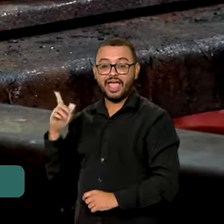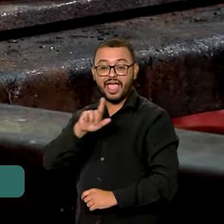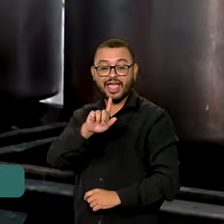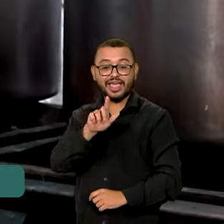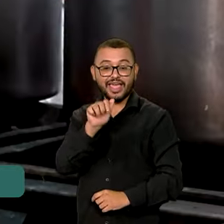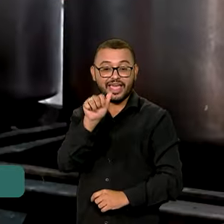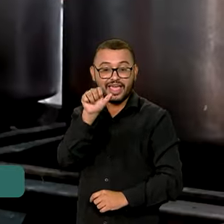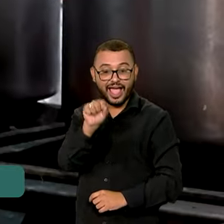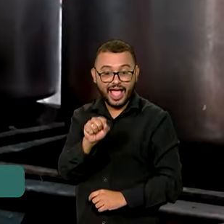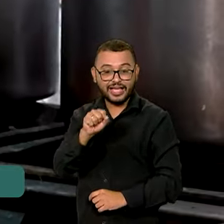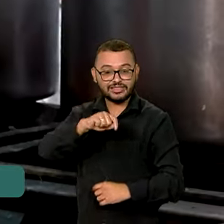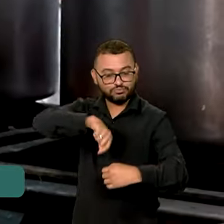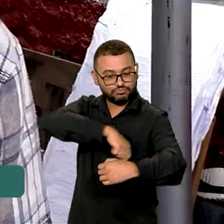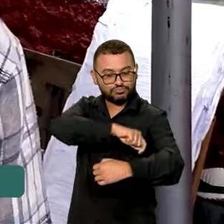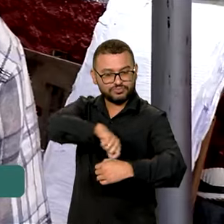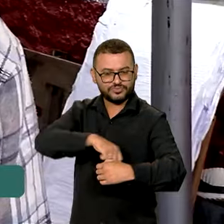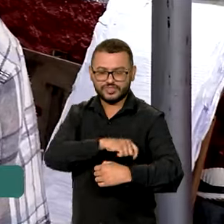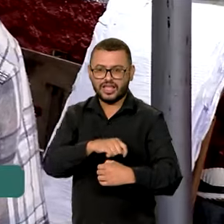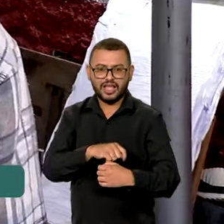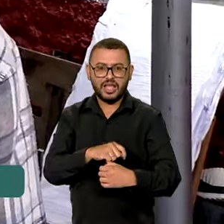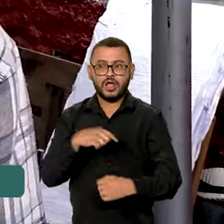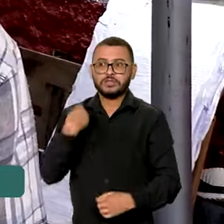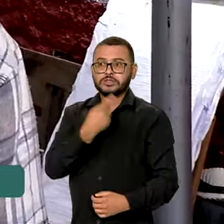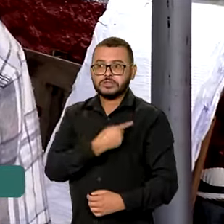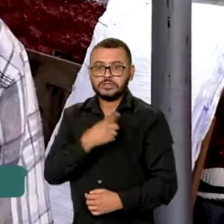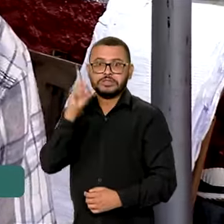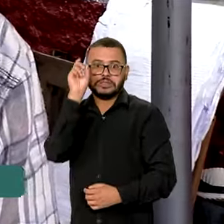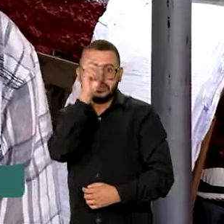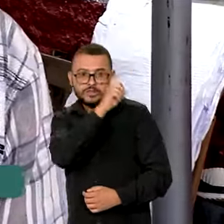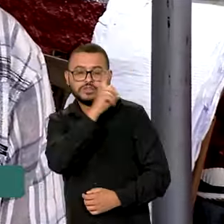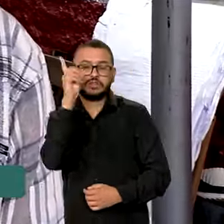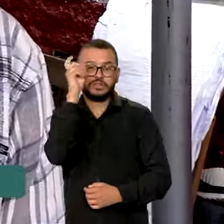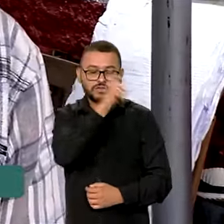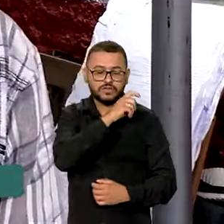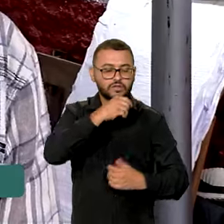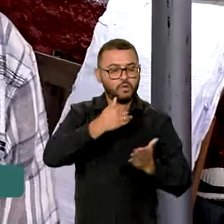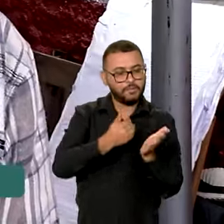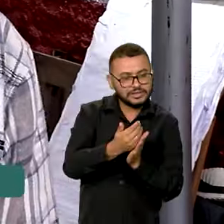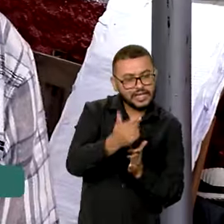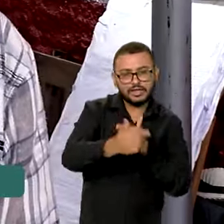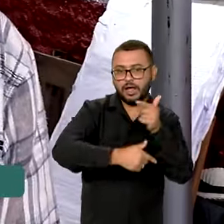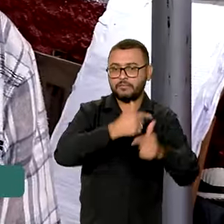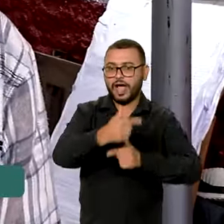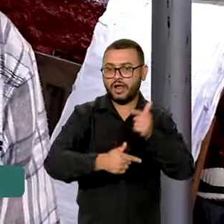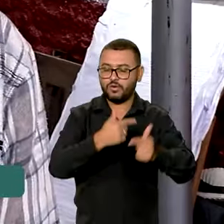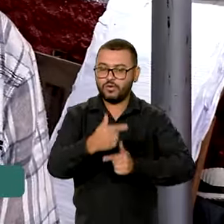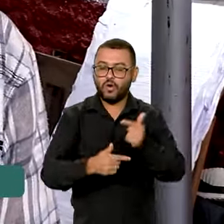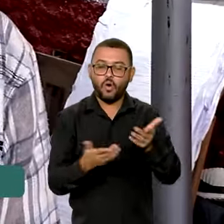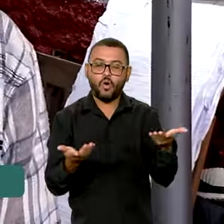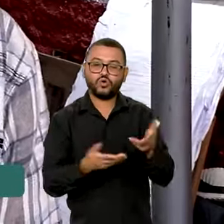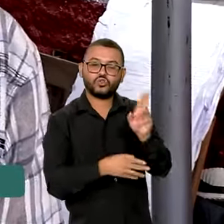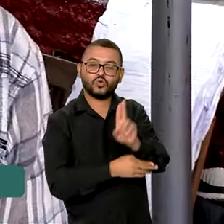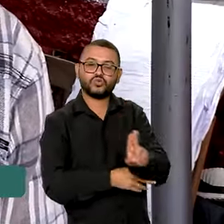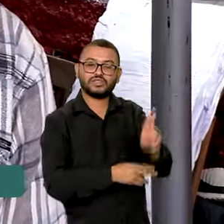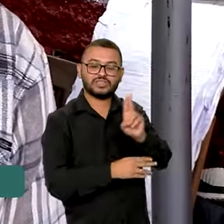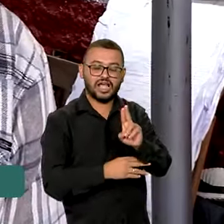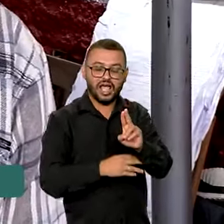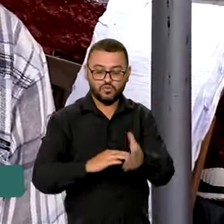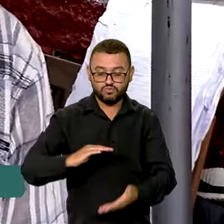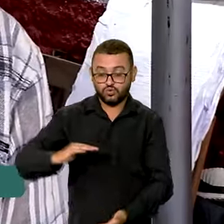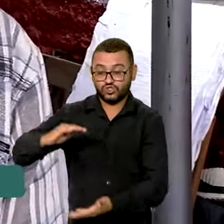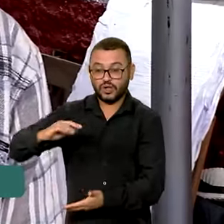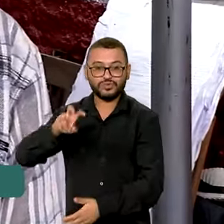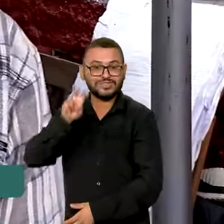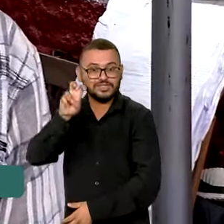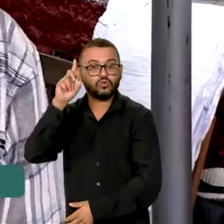para cozinhar os alimentos. Sempre foi uma das nossas dificuldades desde o início da cozinha. Hoje nós utilizamos em torno de 5 botijões por